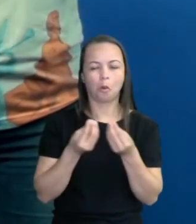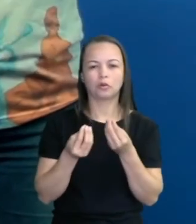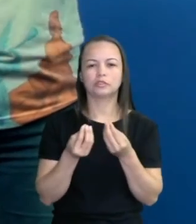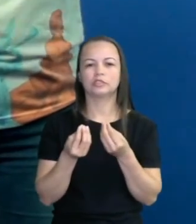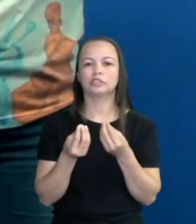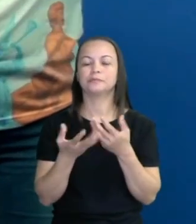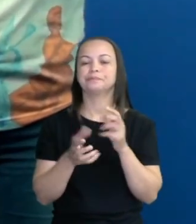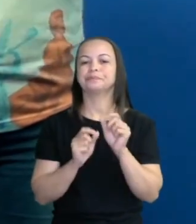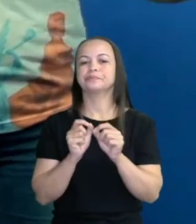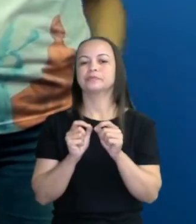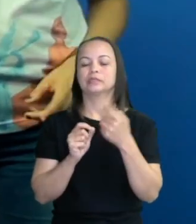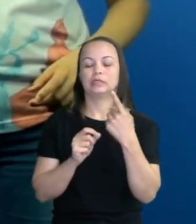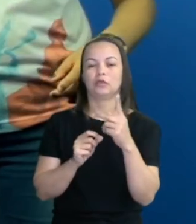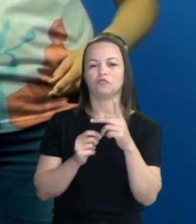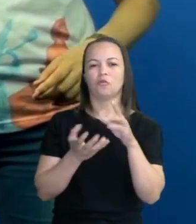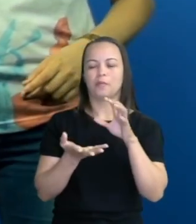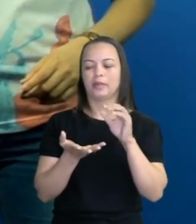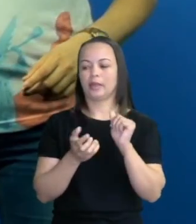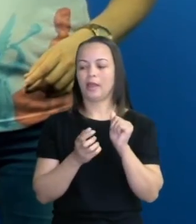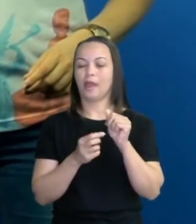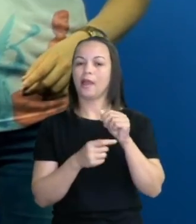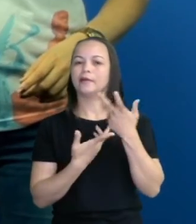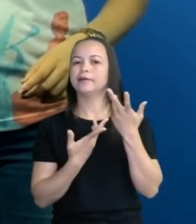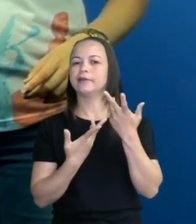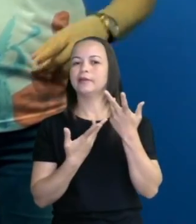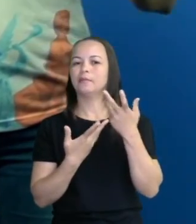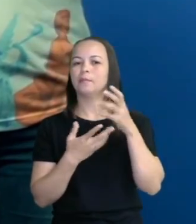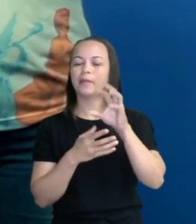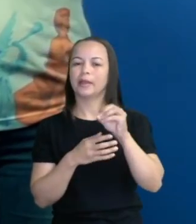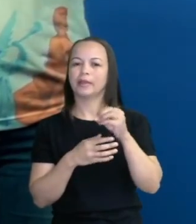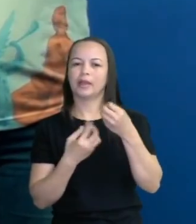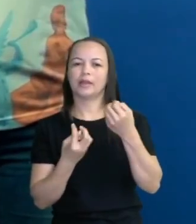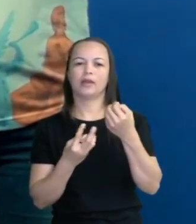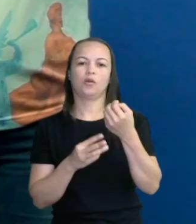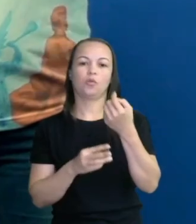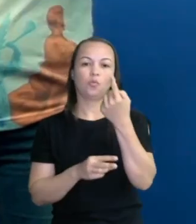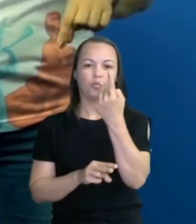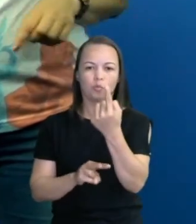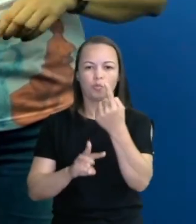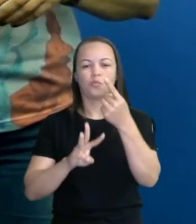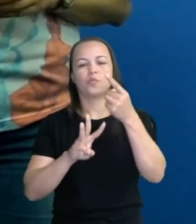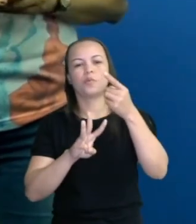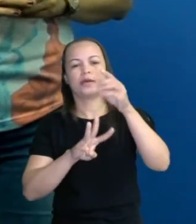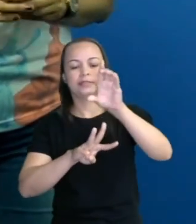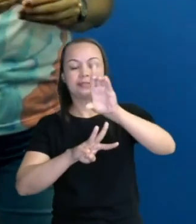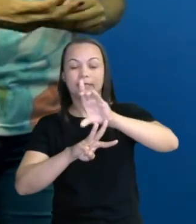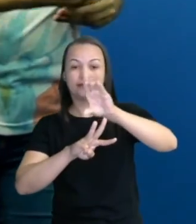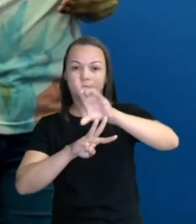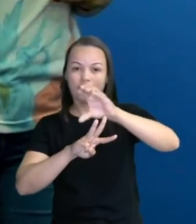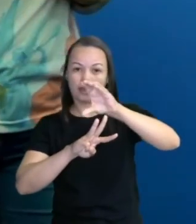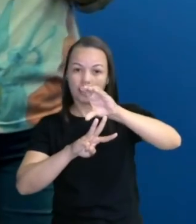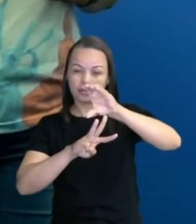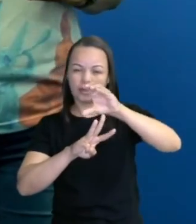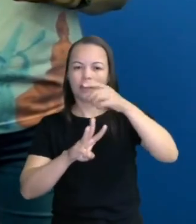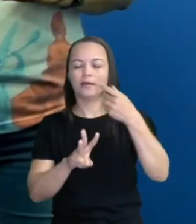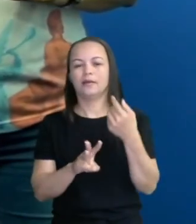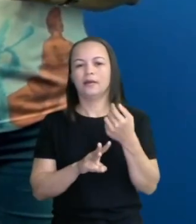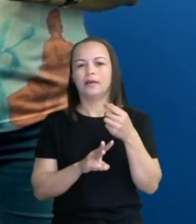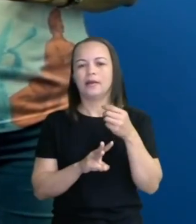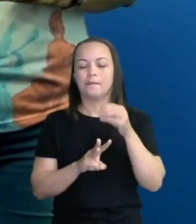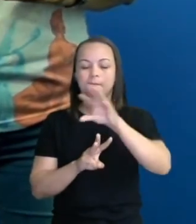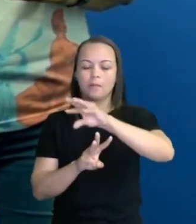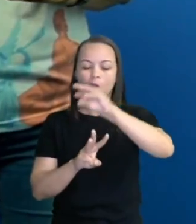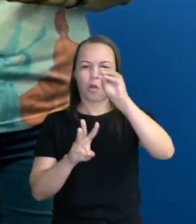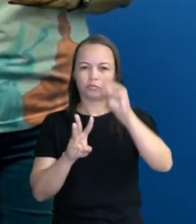naturais. E o que é eu faço? Então, lá uma centena, lá na ordem das centenas, traz